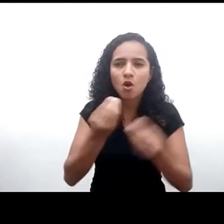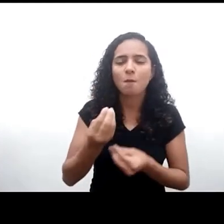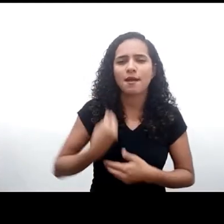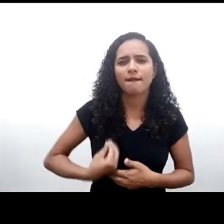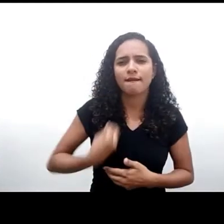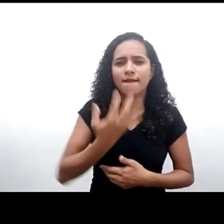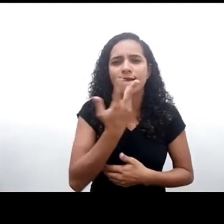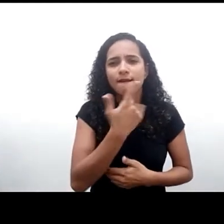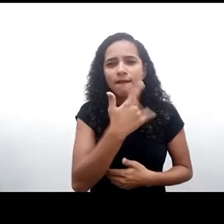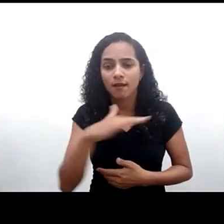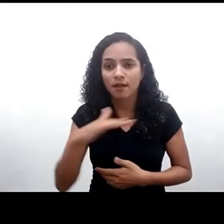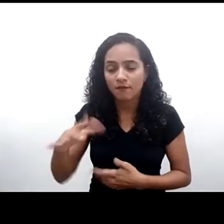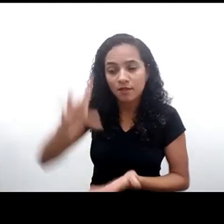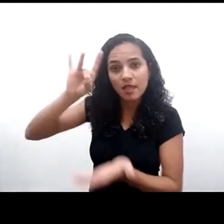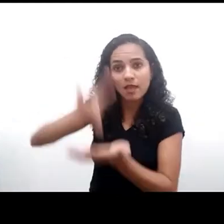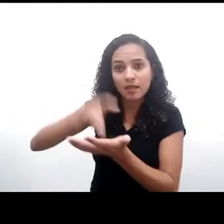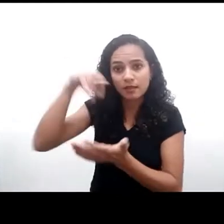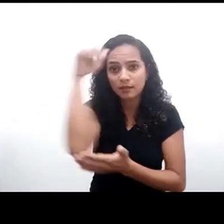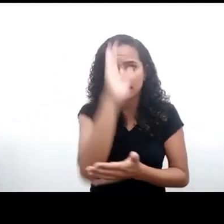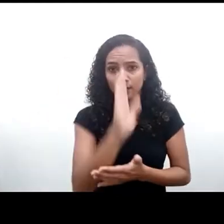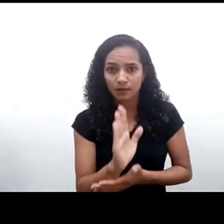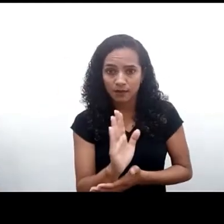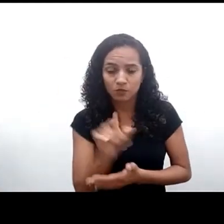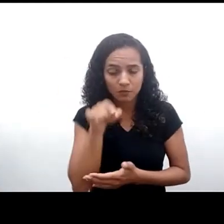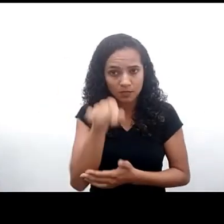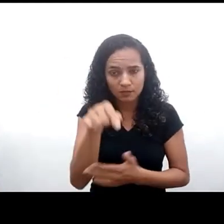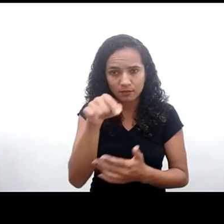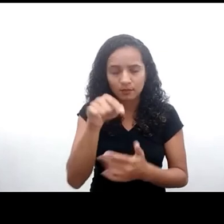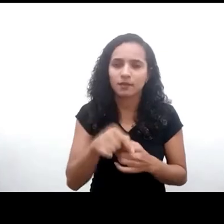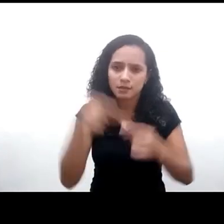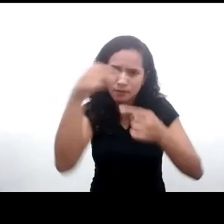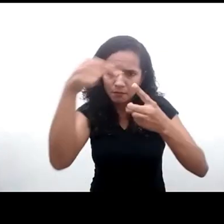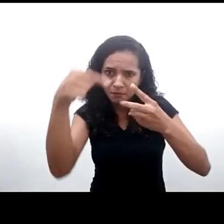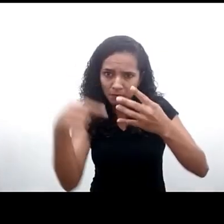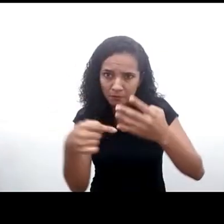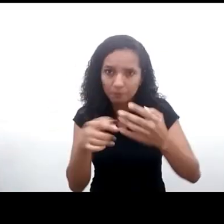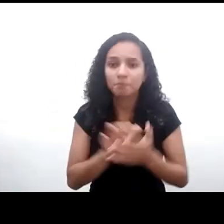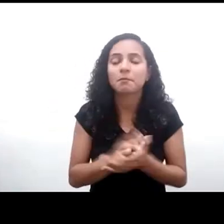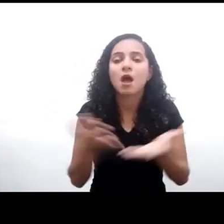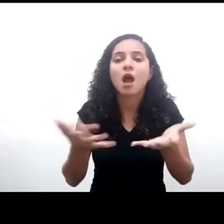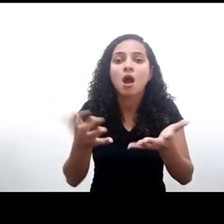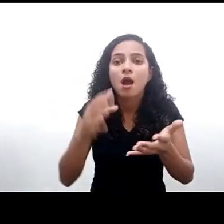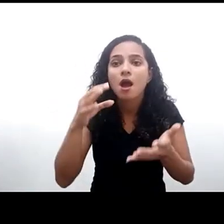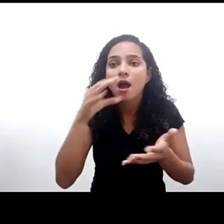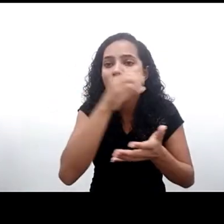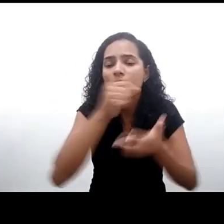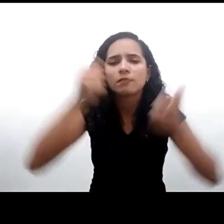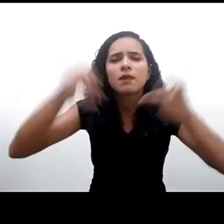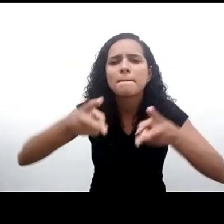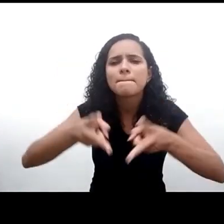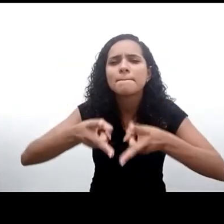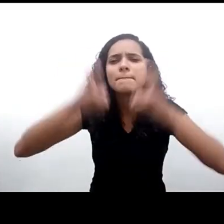contemplar a realidade brasileira nesses tópicos. Então, eu destacaria aqui rapidamente a percepção sobre